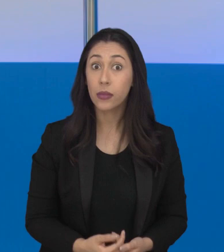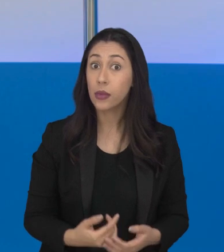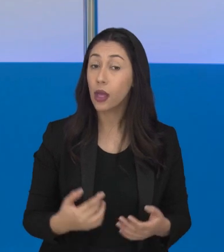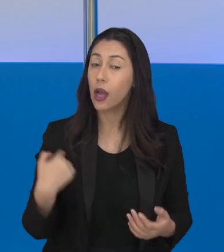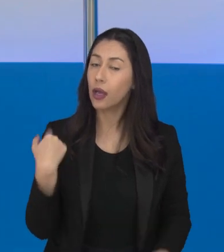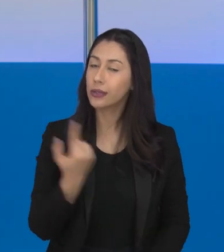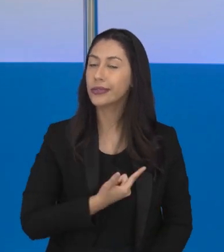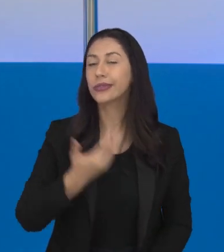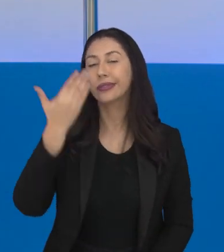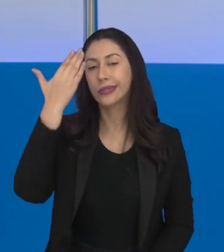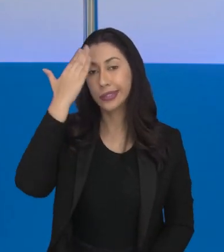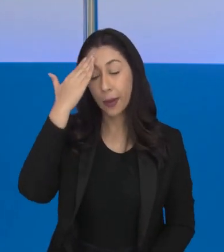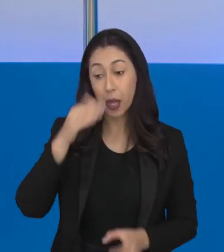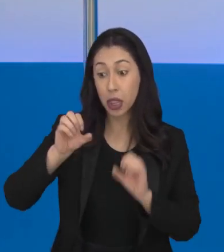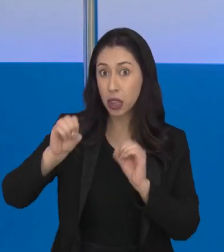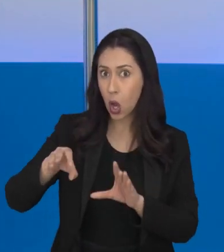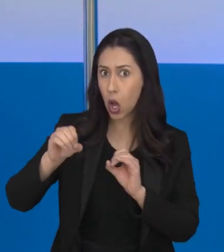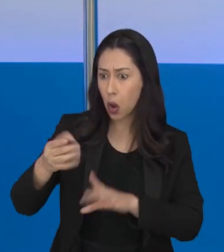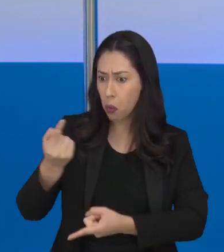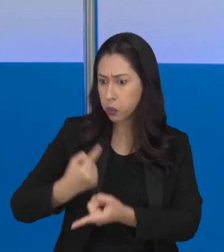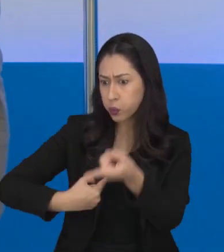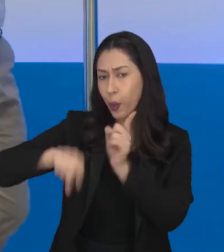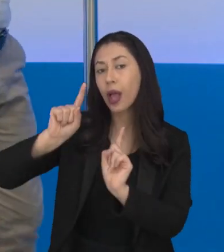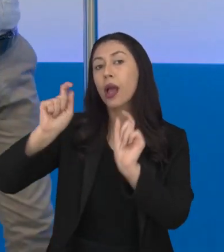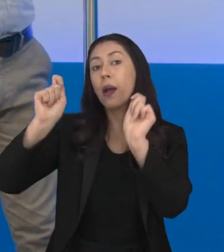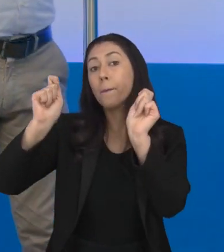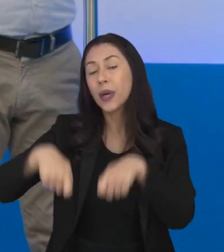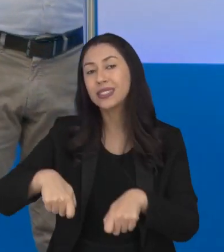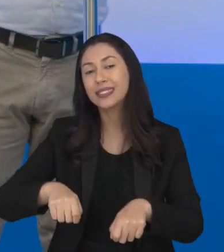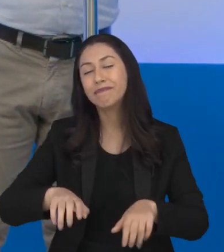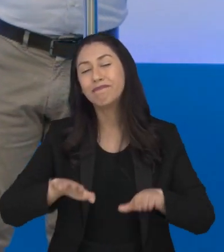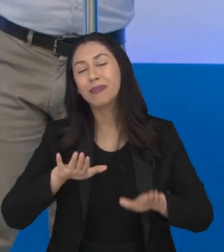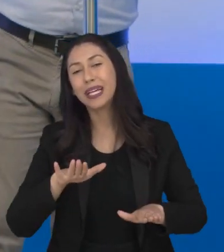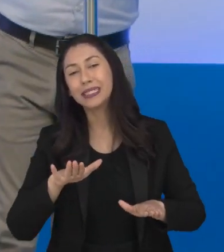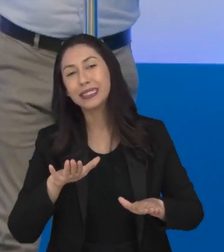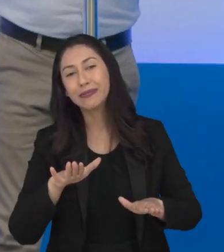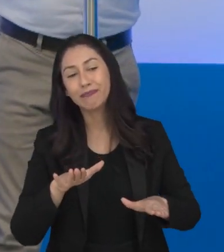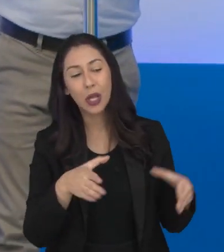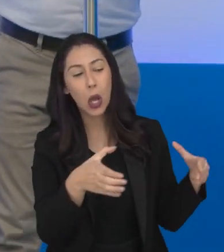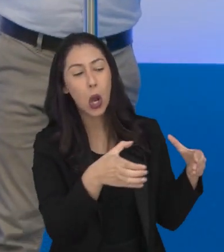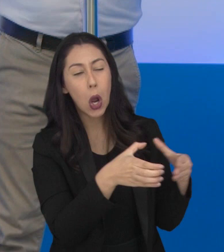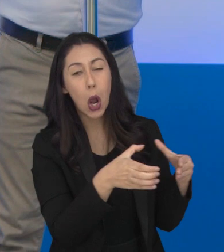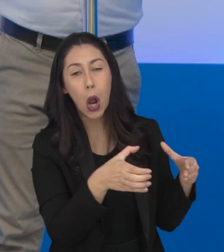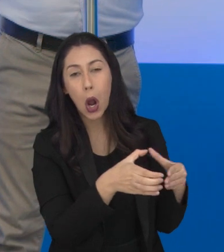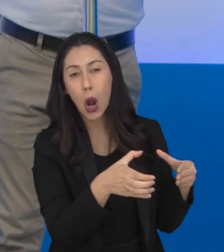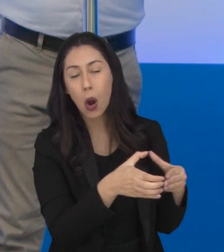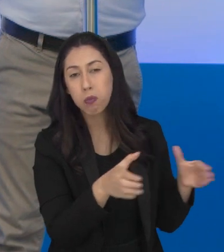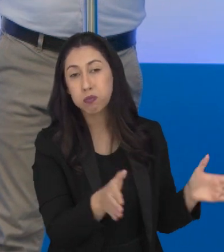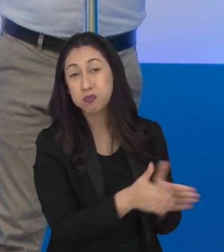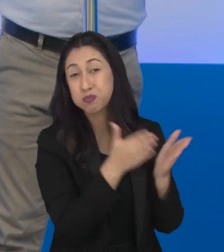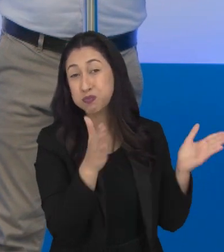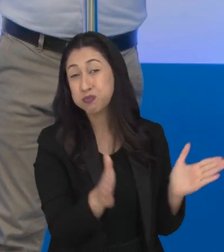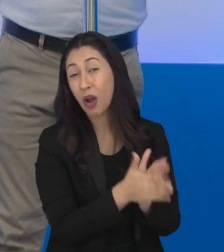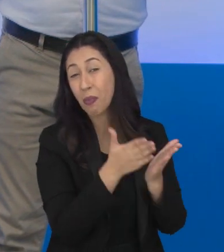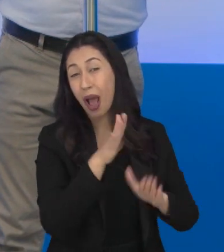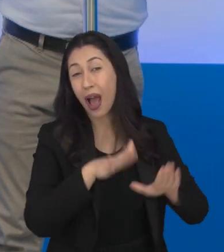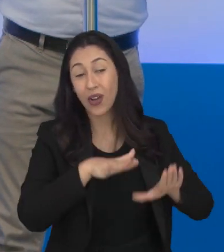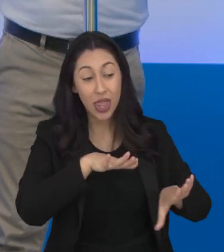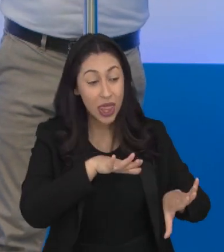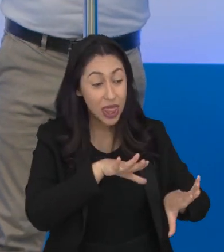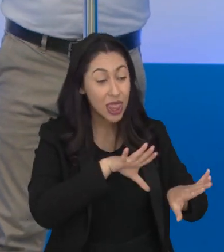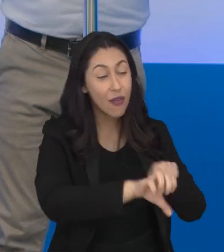Pessoal, a gente sabe que educação transforma, né? Mas para a comunidade mais carente concluir os estudos, ainda é um